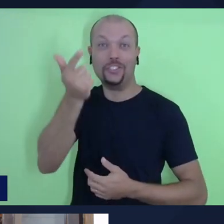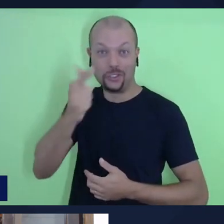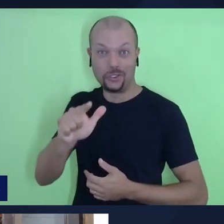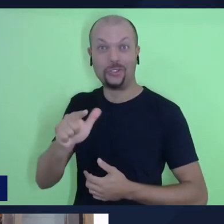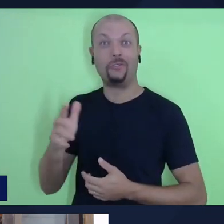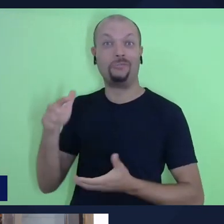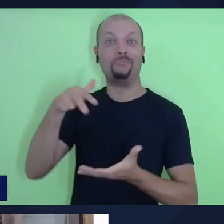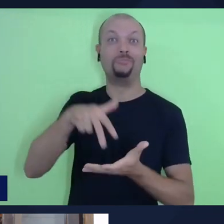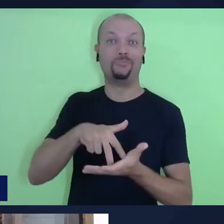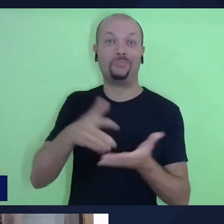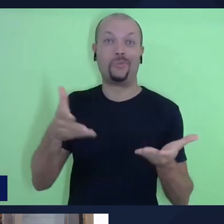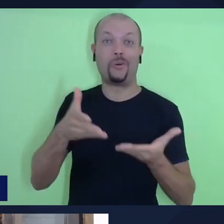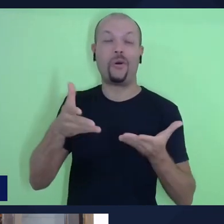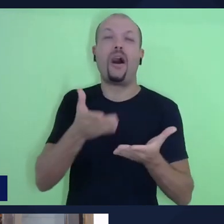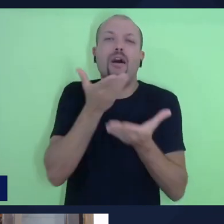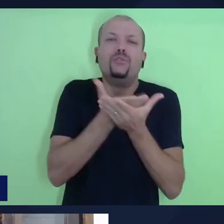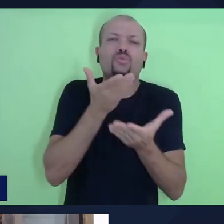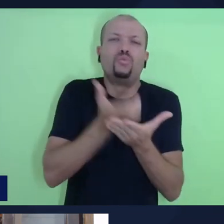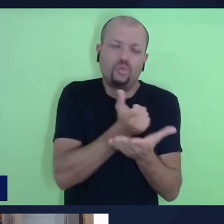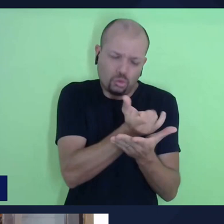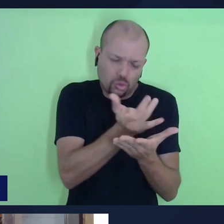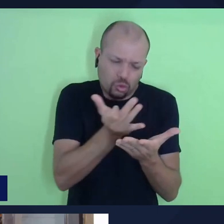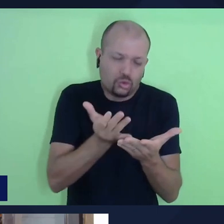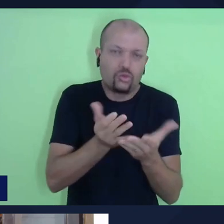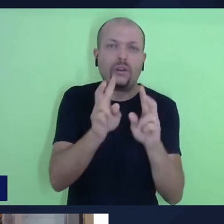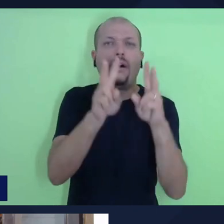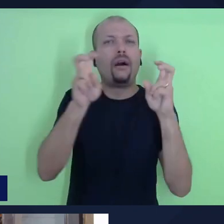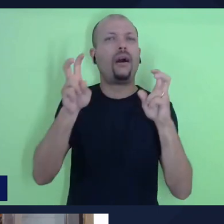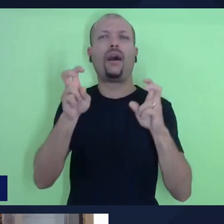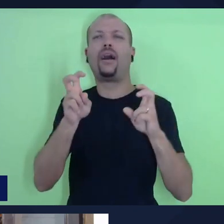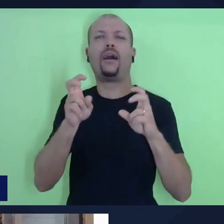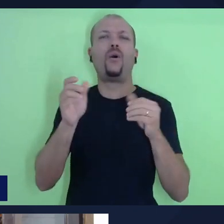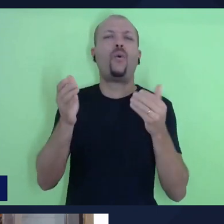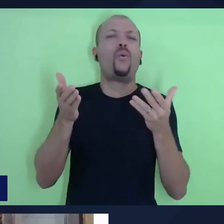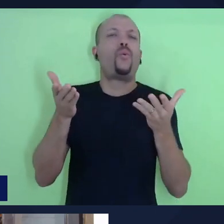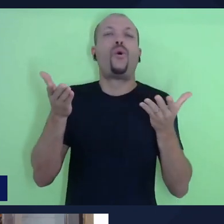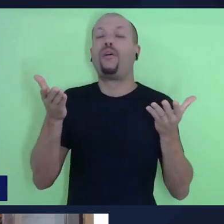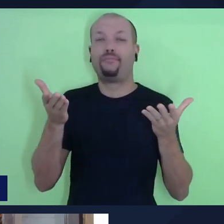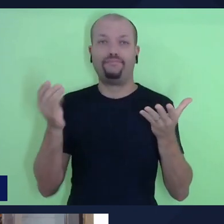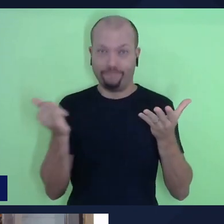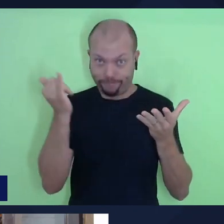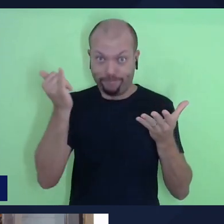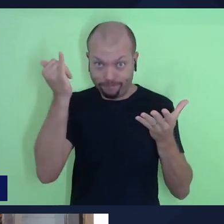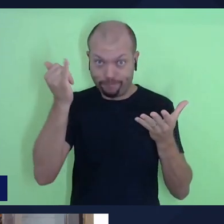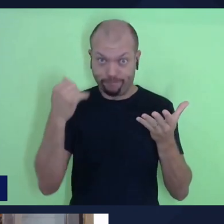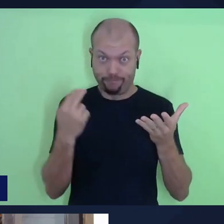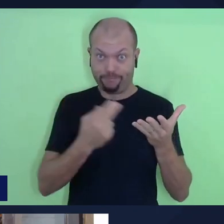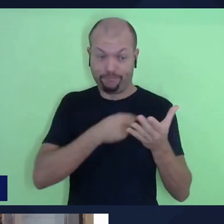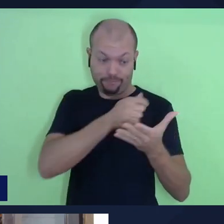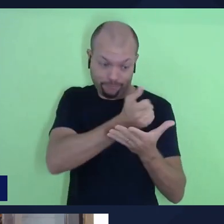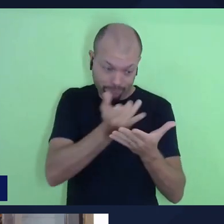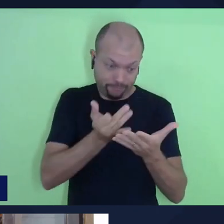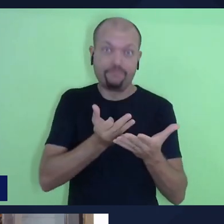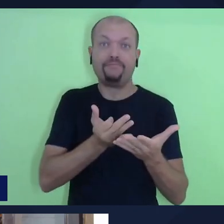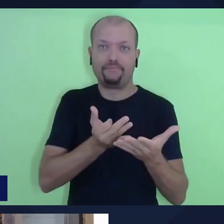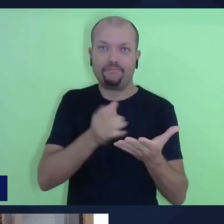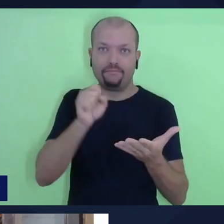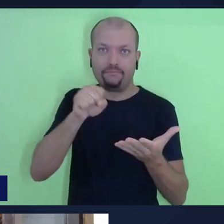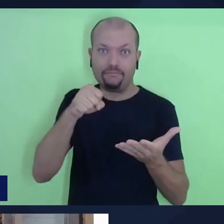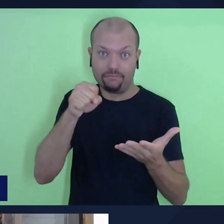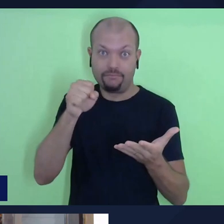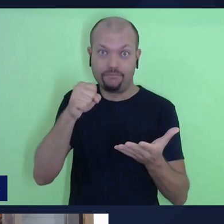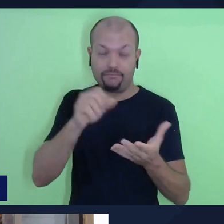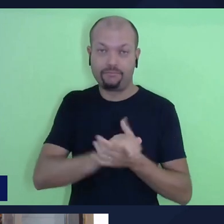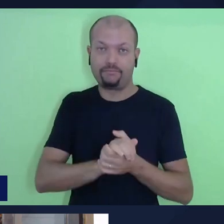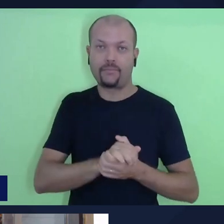para estudarmos um tema muito importante da nossa lição da Escola Sabatina neste